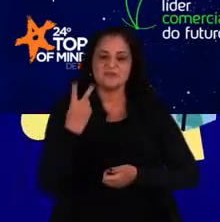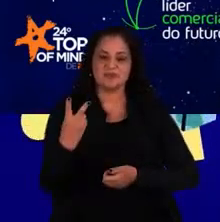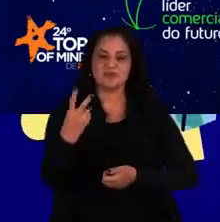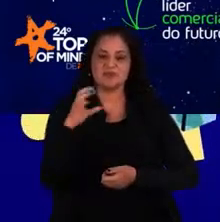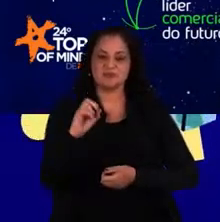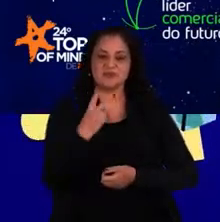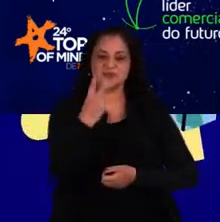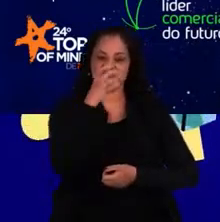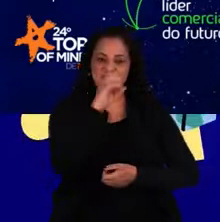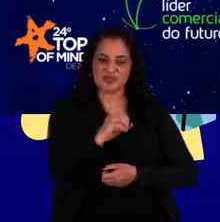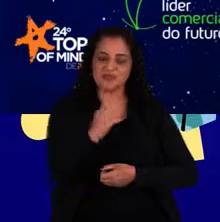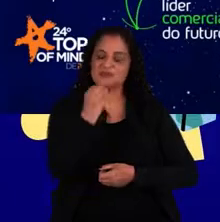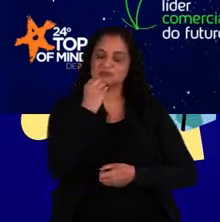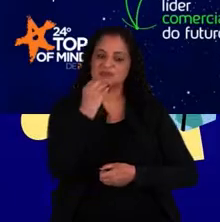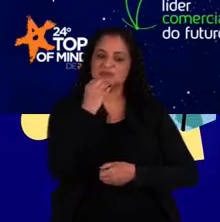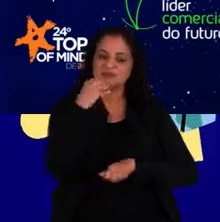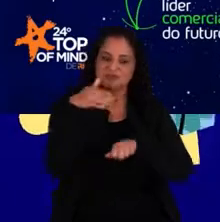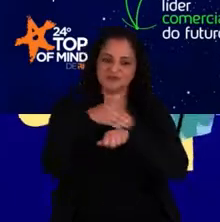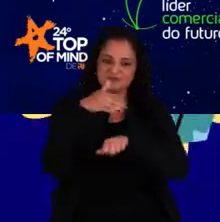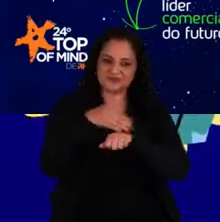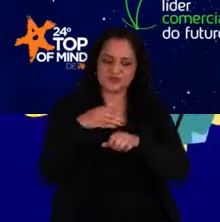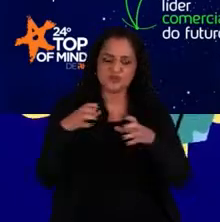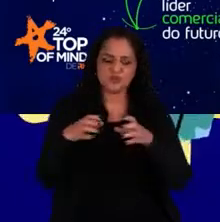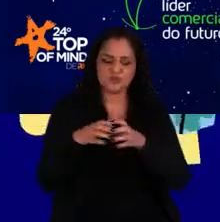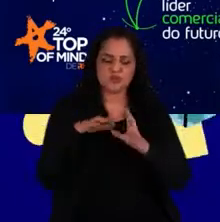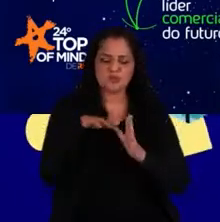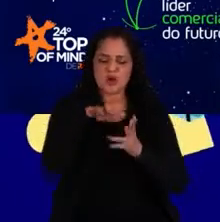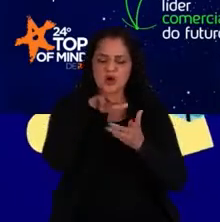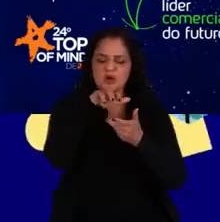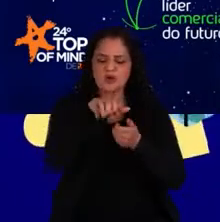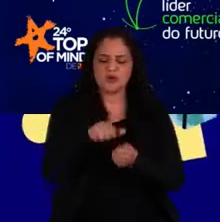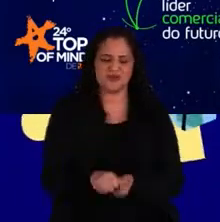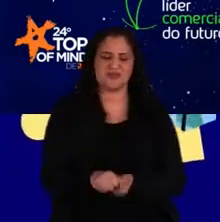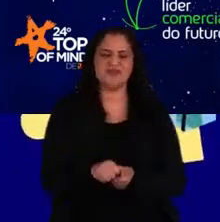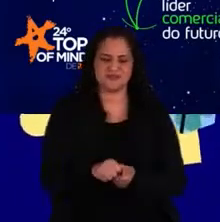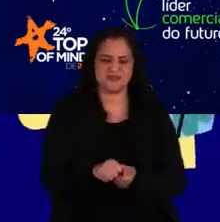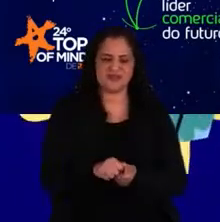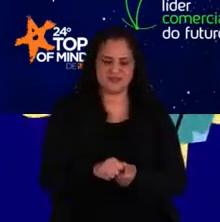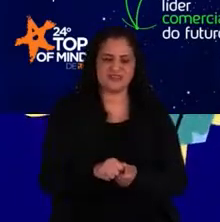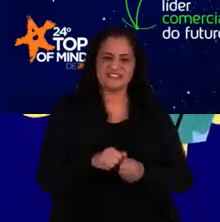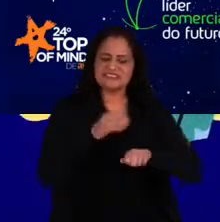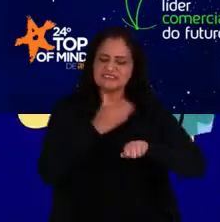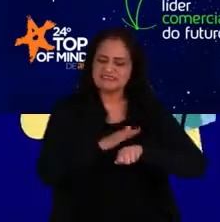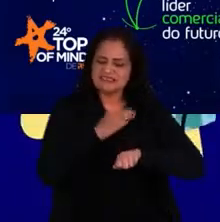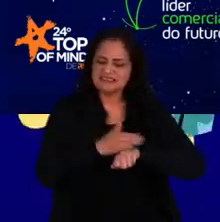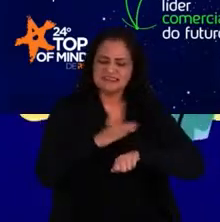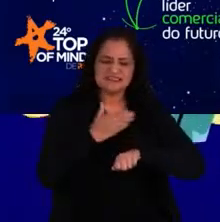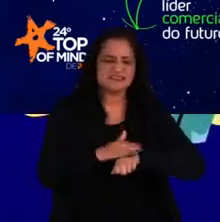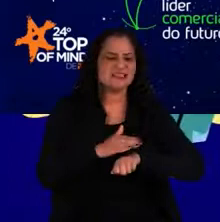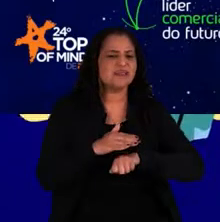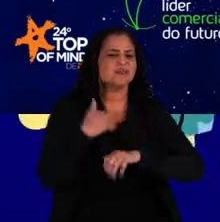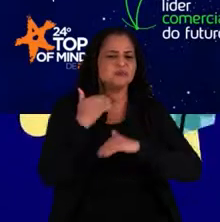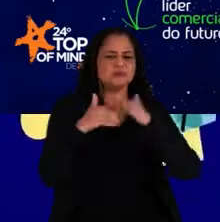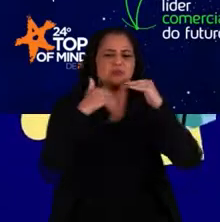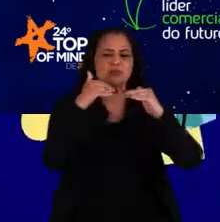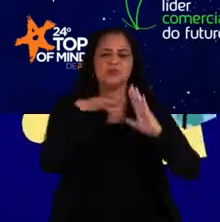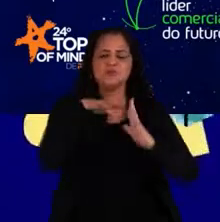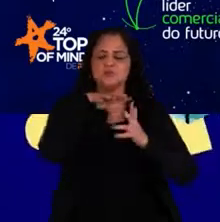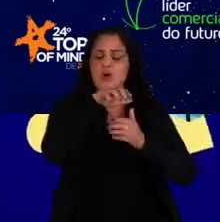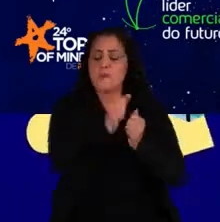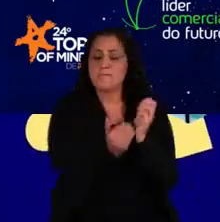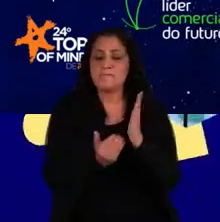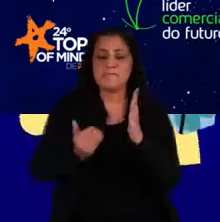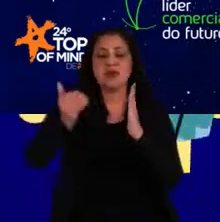fazer parte hoje de um grupo global chamado Cegos, uma das maiores empresas de treinamento e desenvolvimento do mundo